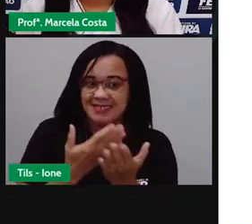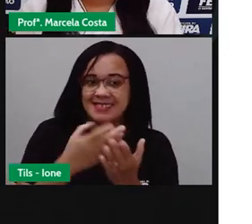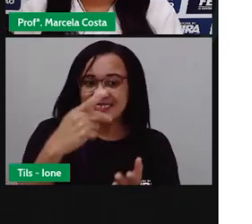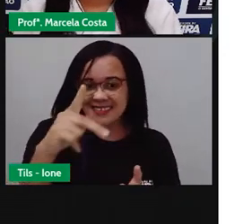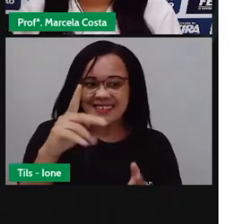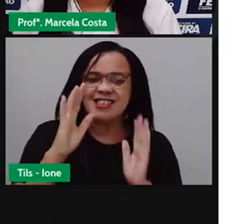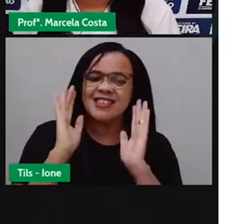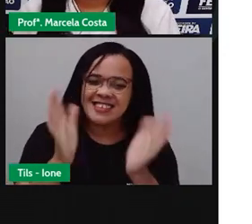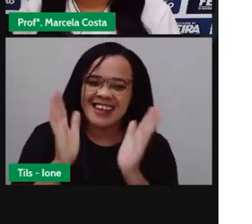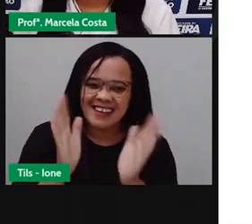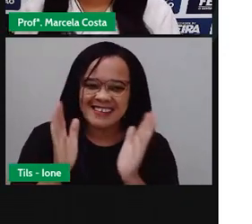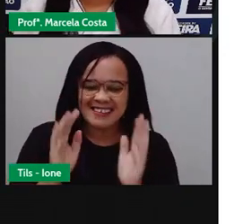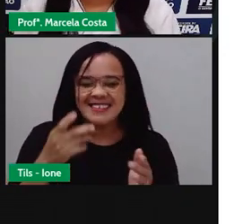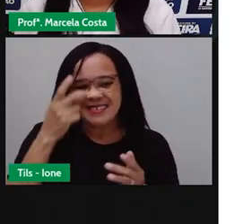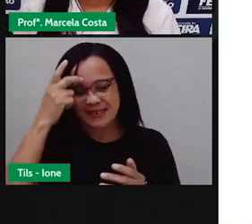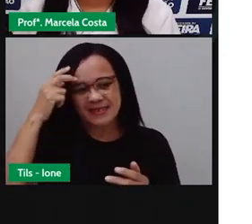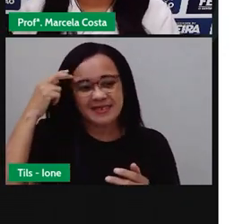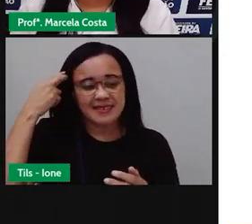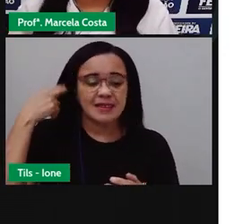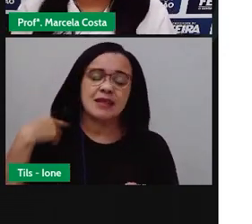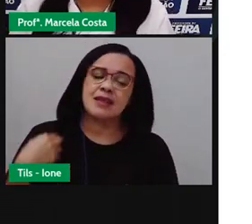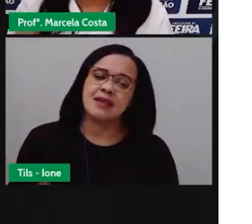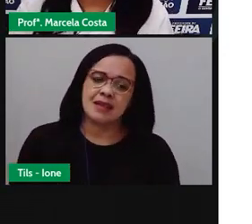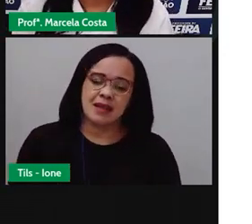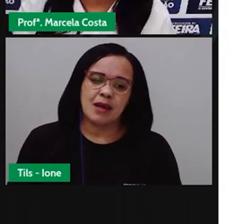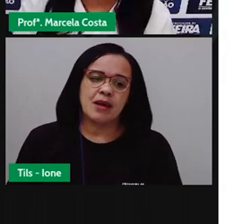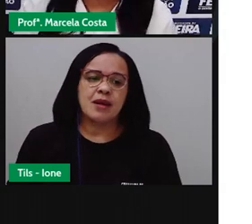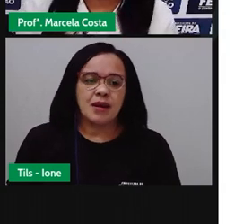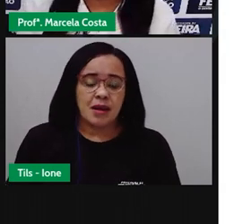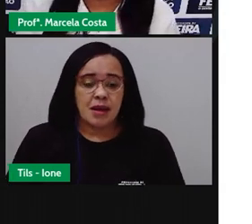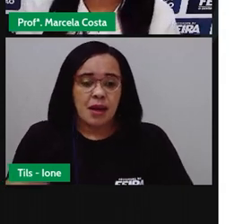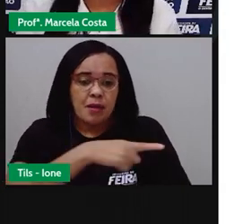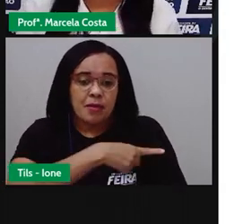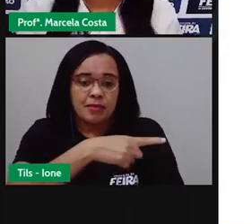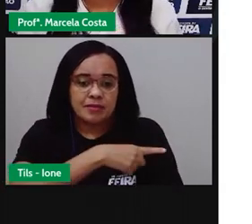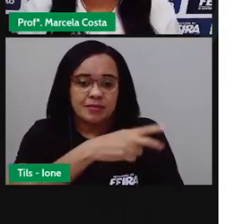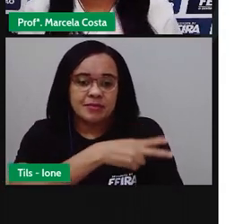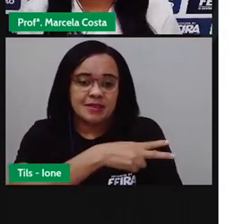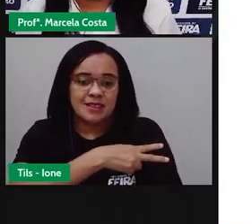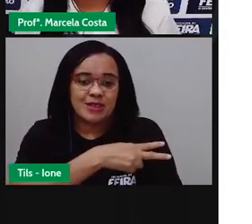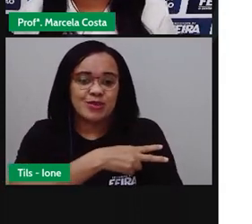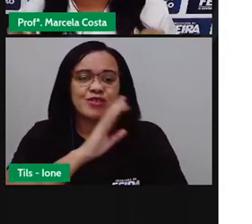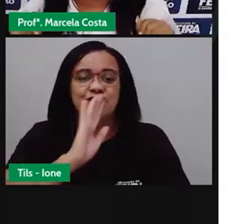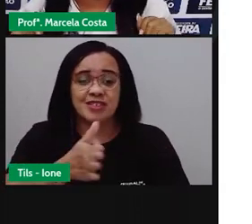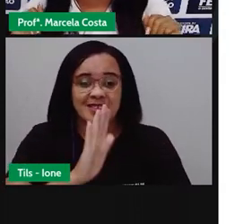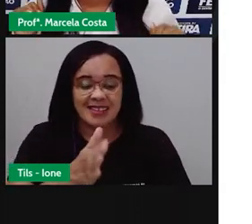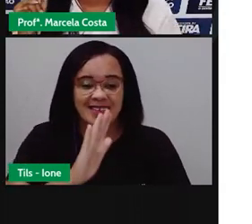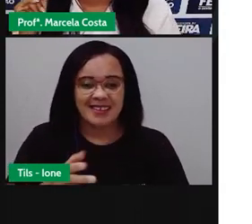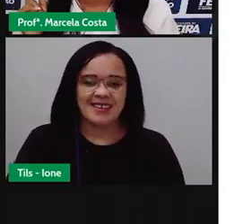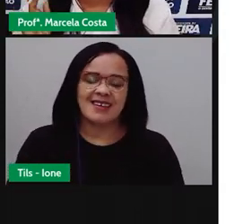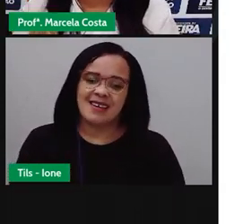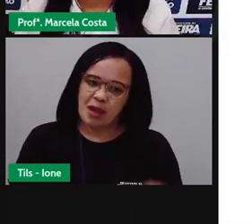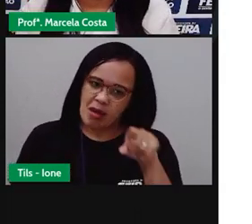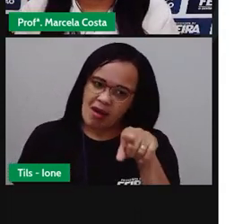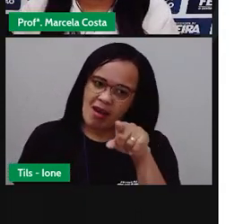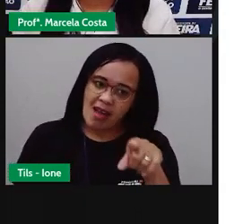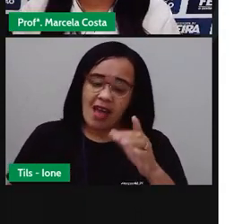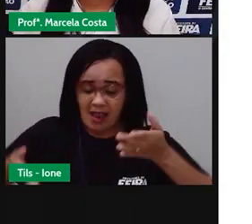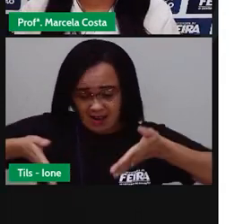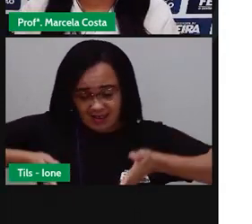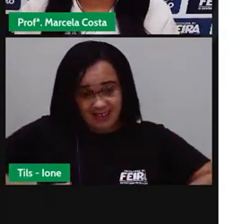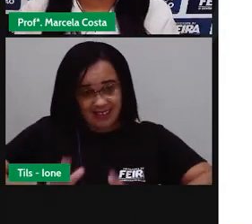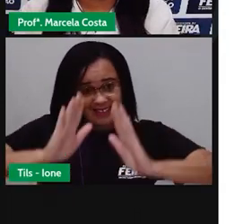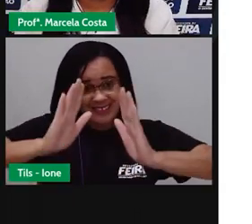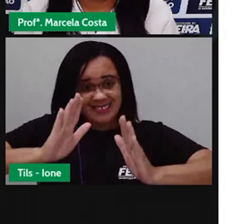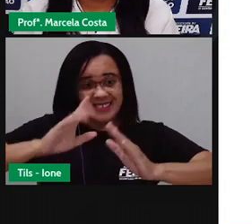através de algum colega, de algum familiar que é estudante do segundo ano. Pois saibam que ela é de experiência.